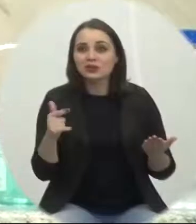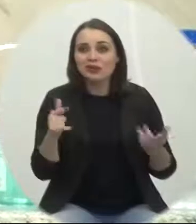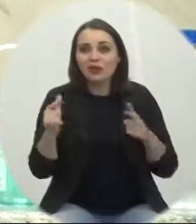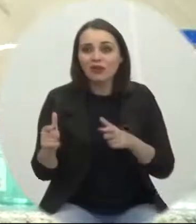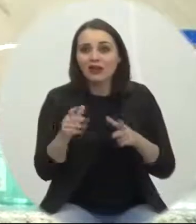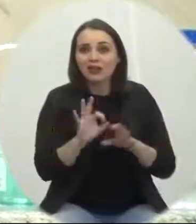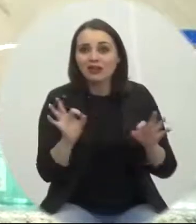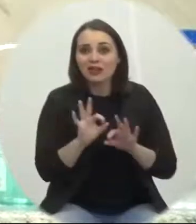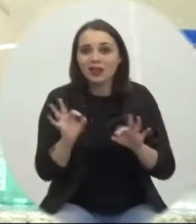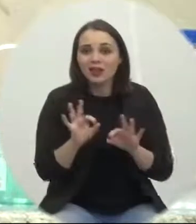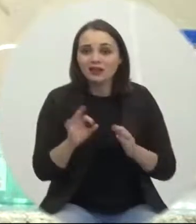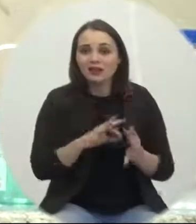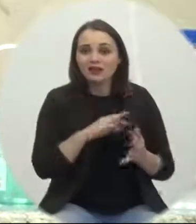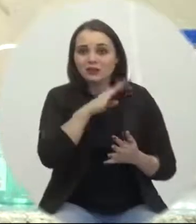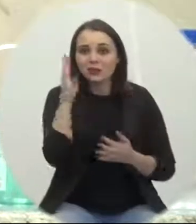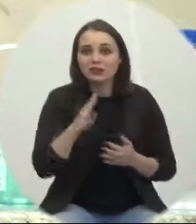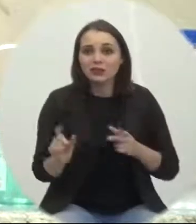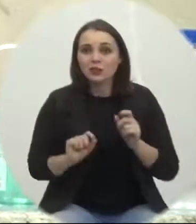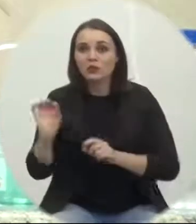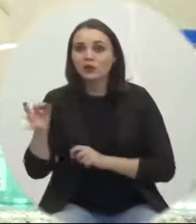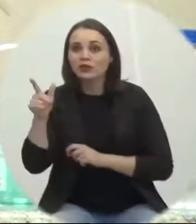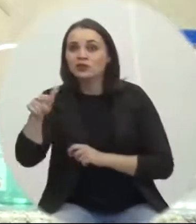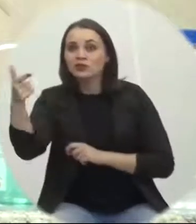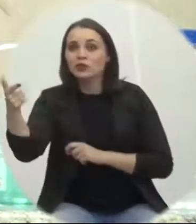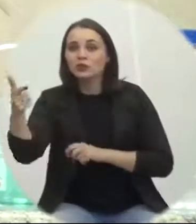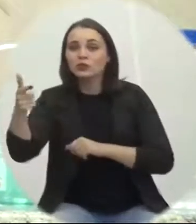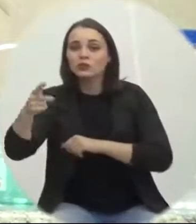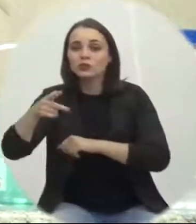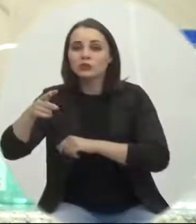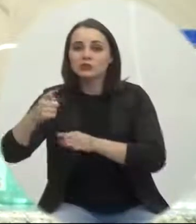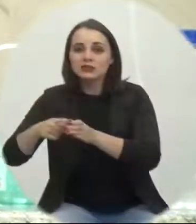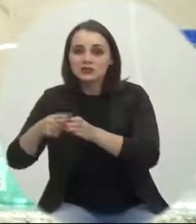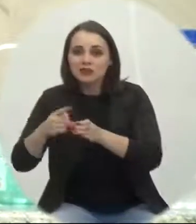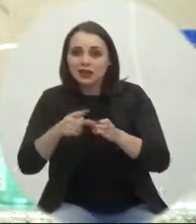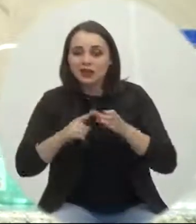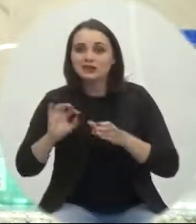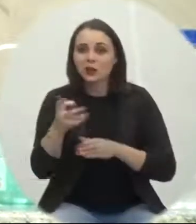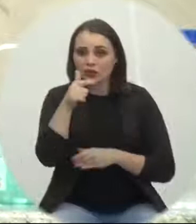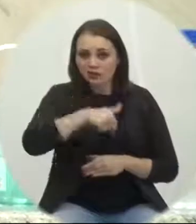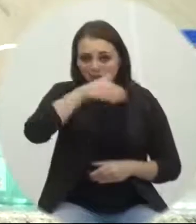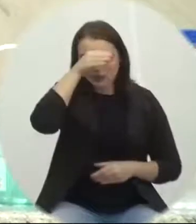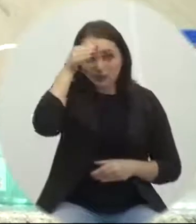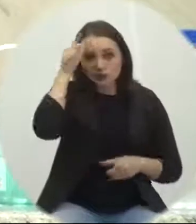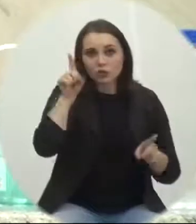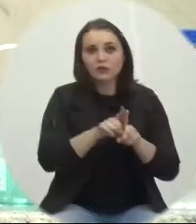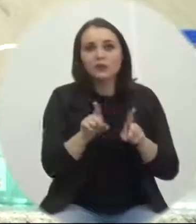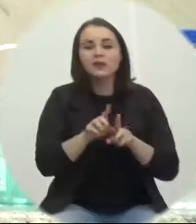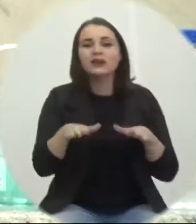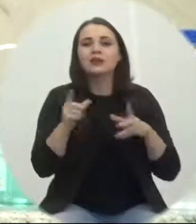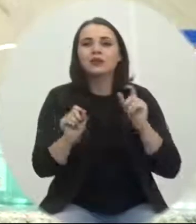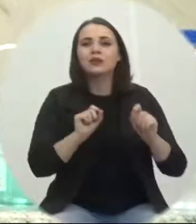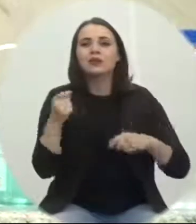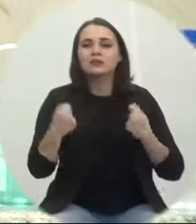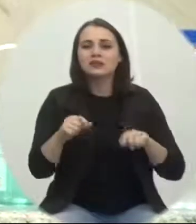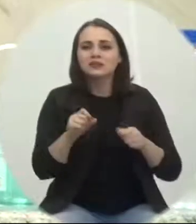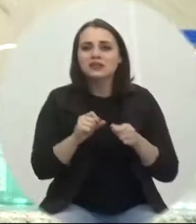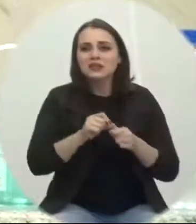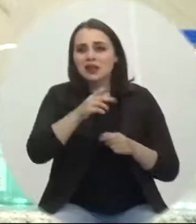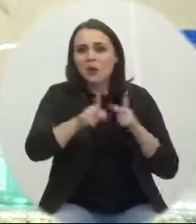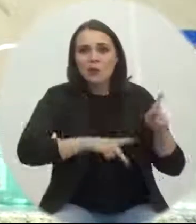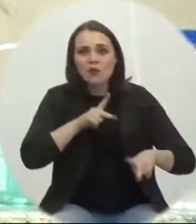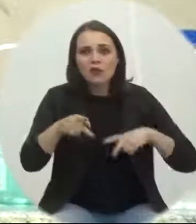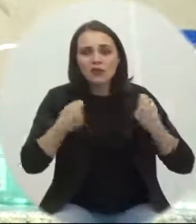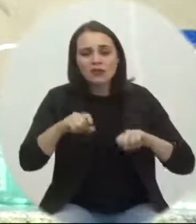O que vale para lá, está valendo para cá. Ah, Orleu, mas então o que tem que fazer? Primeiro, o pessoal tem que se conscientizar,